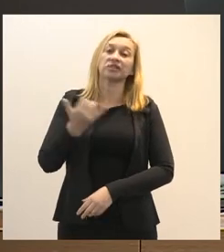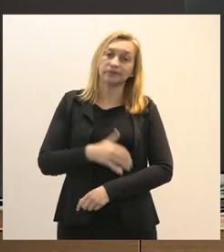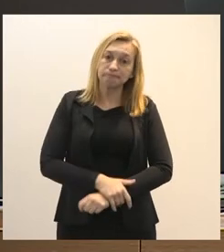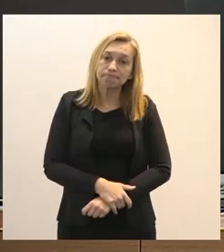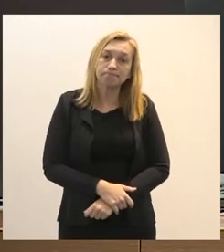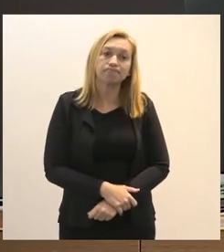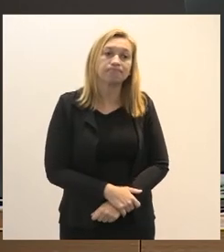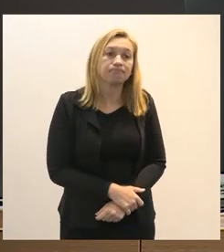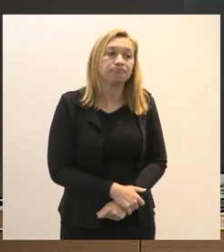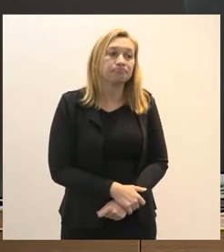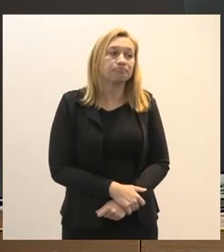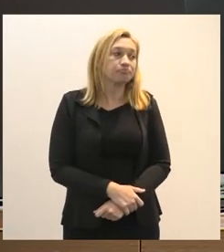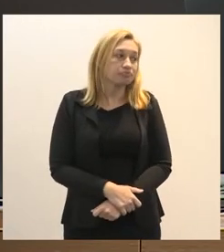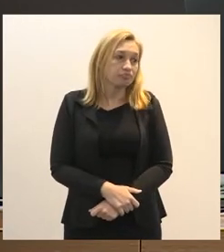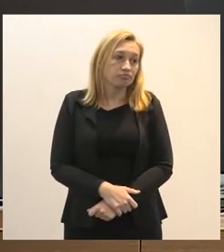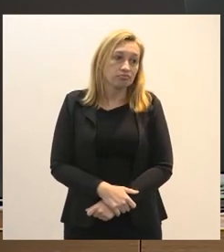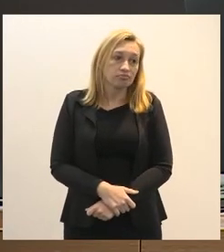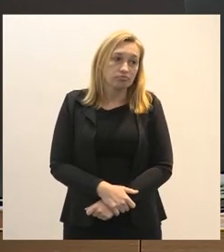quando